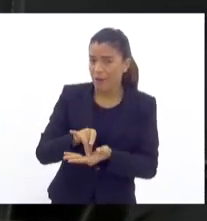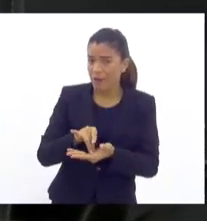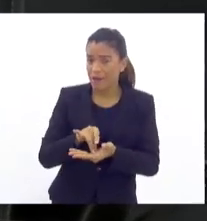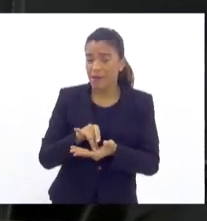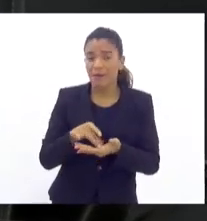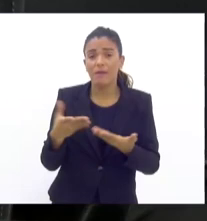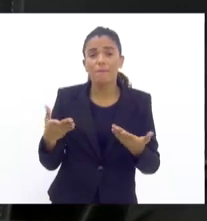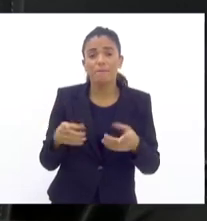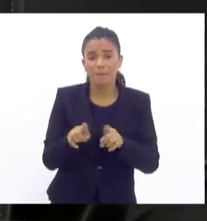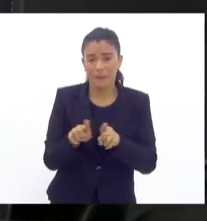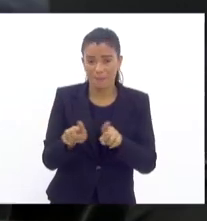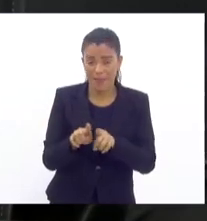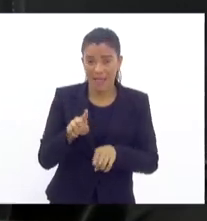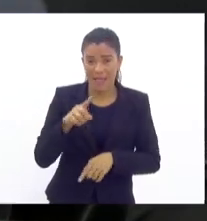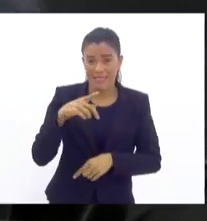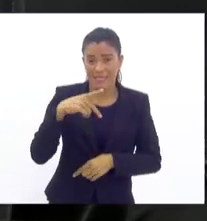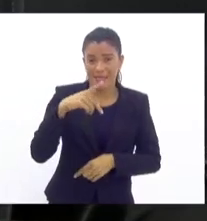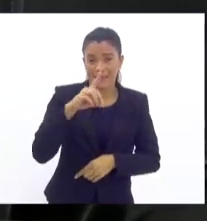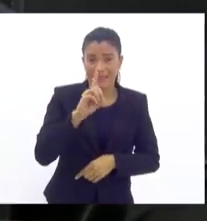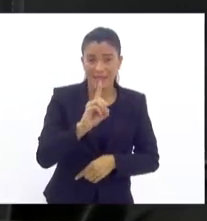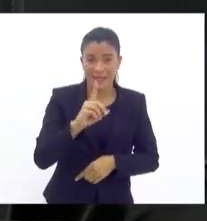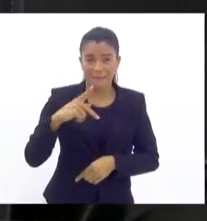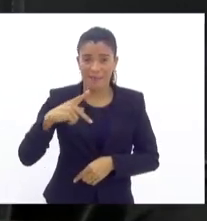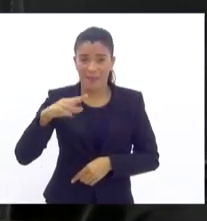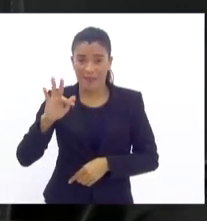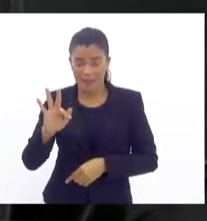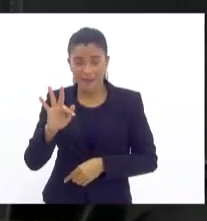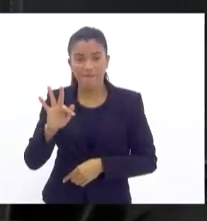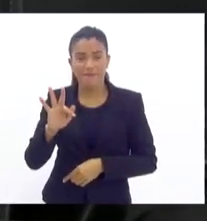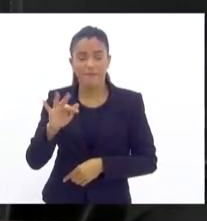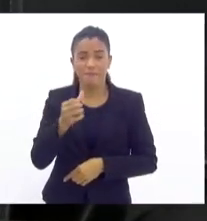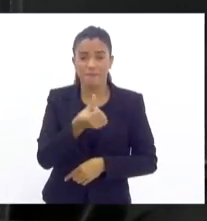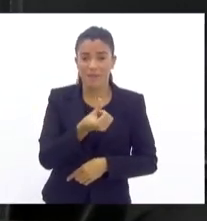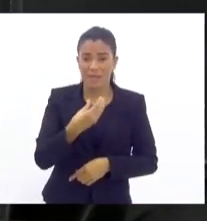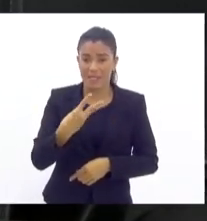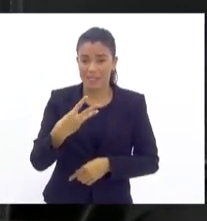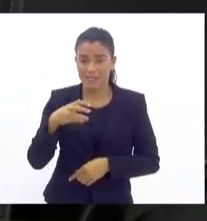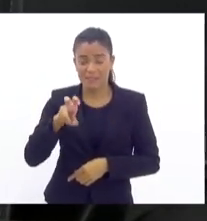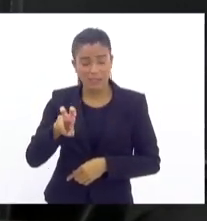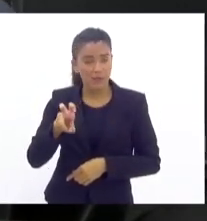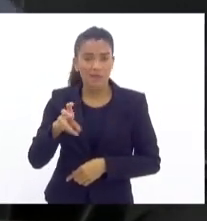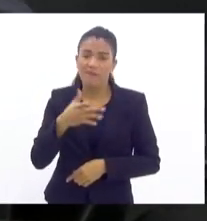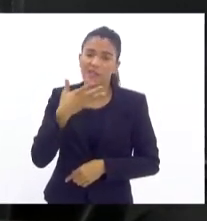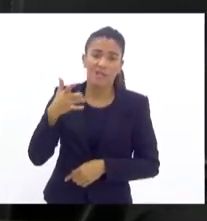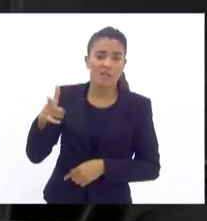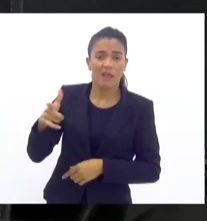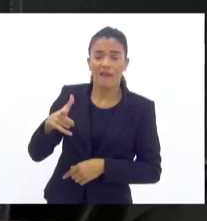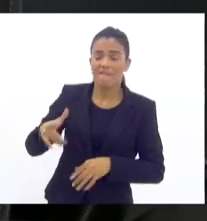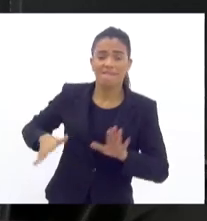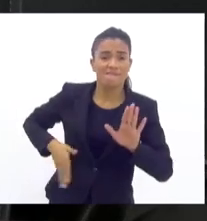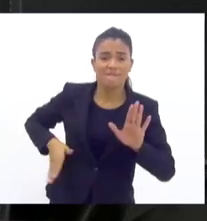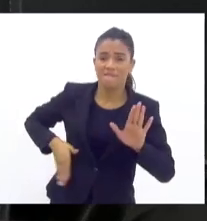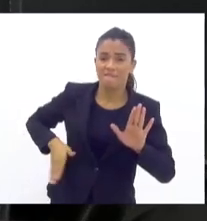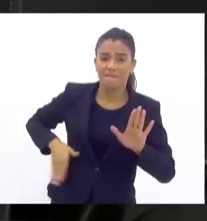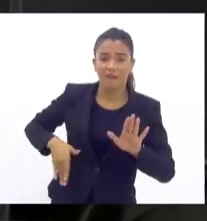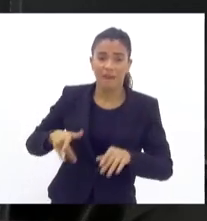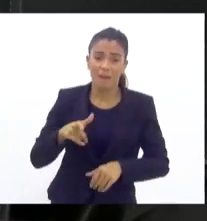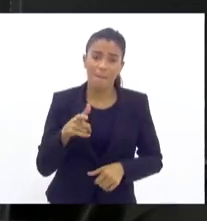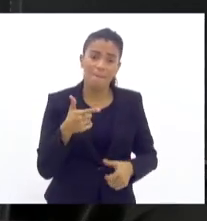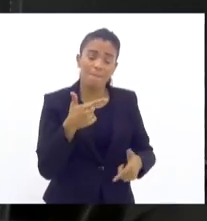Essa DPF 635 só veio para facilitar a vida do traficante e empenar a vida do policial.